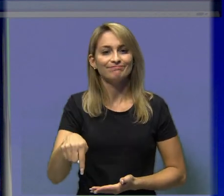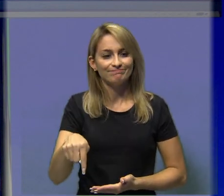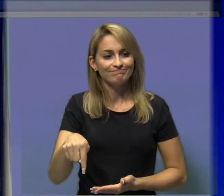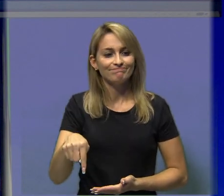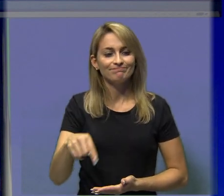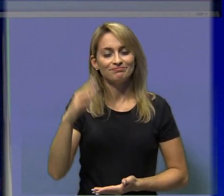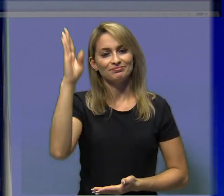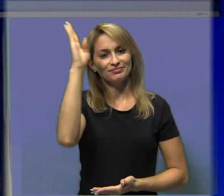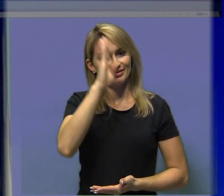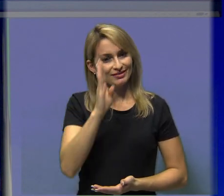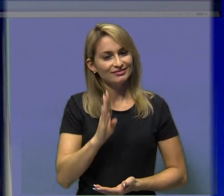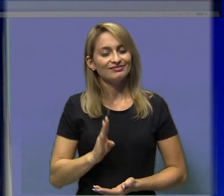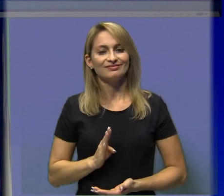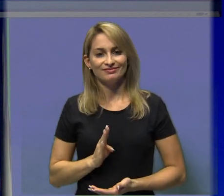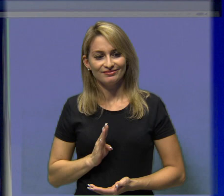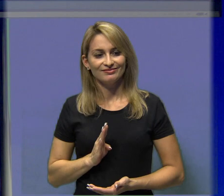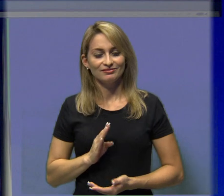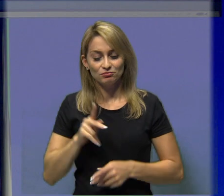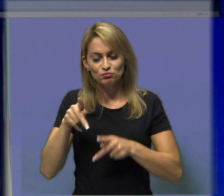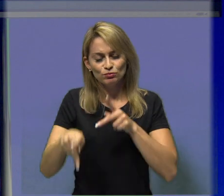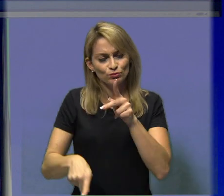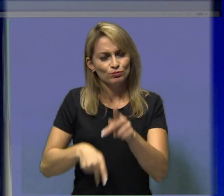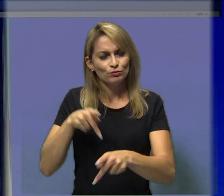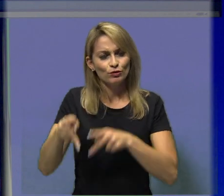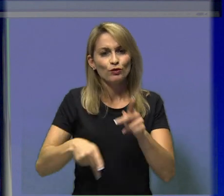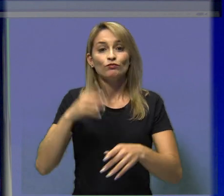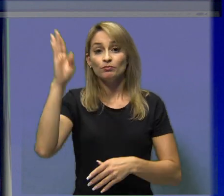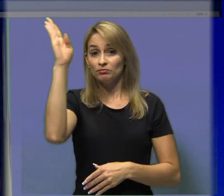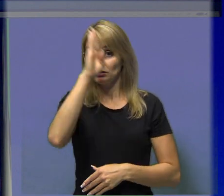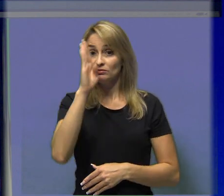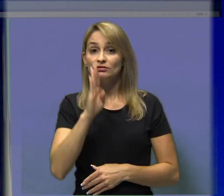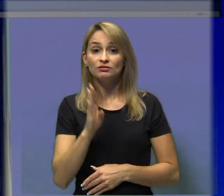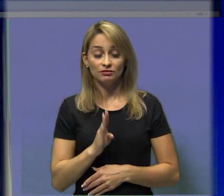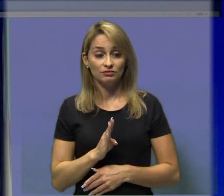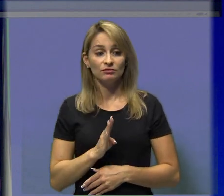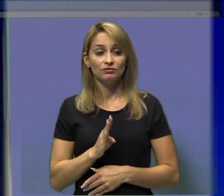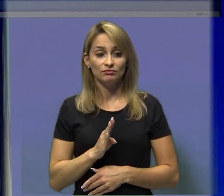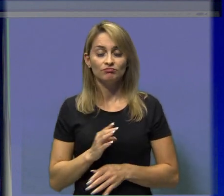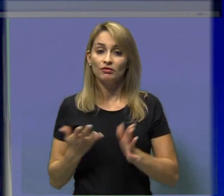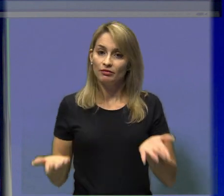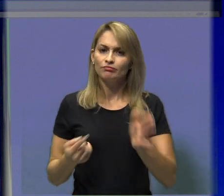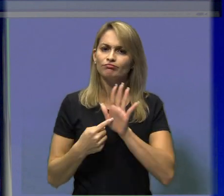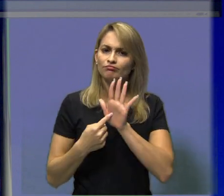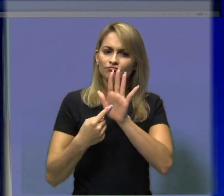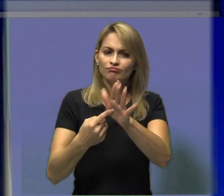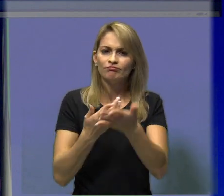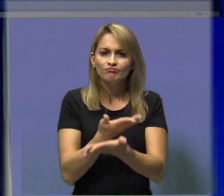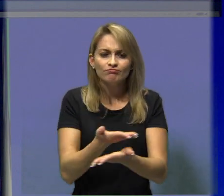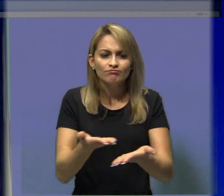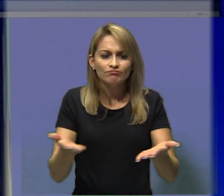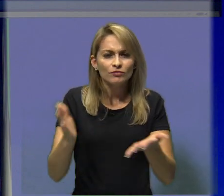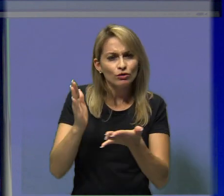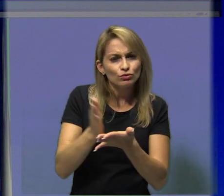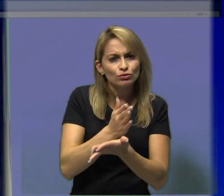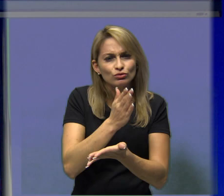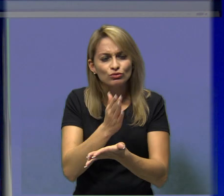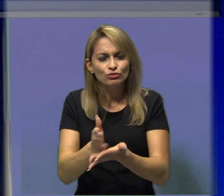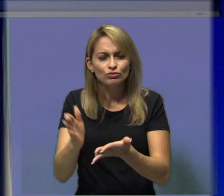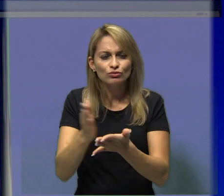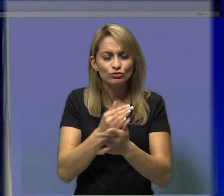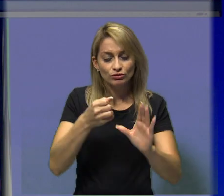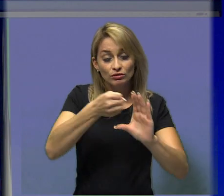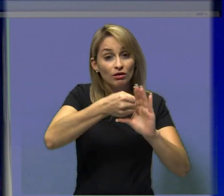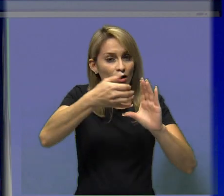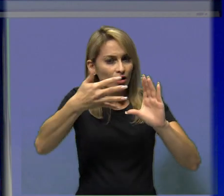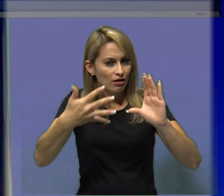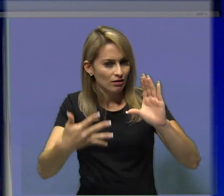alguns pontos importantes, duas questões importantes do Enem. E espero que